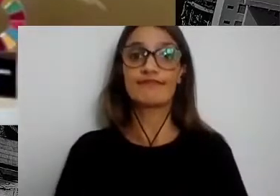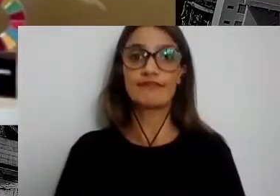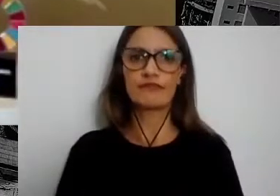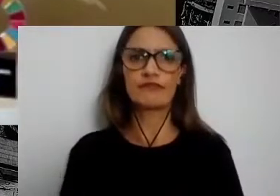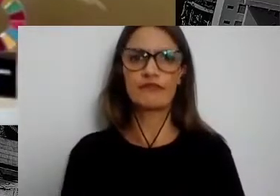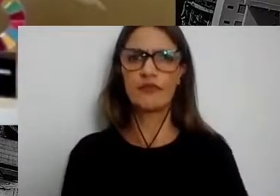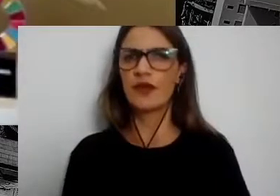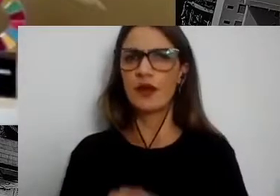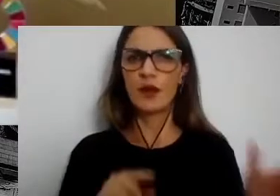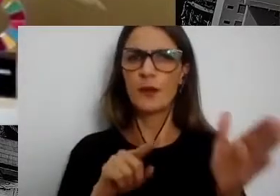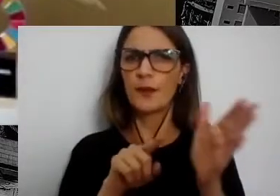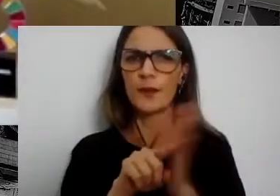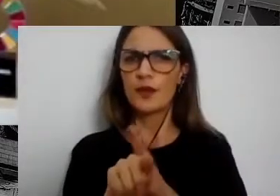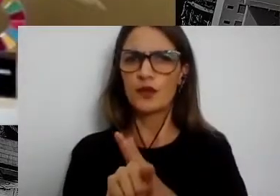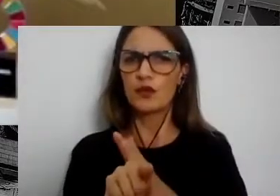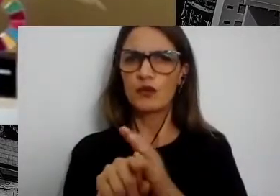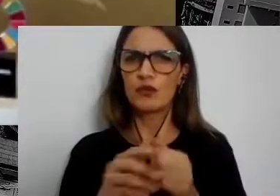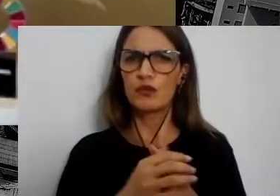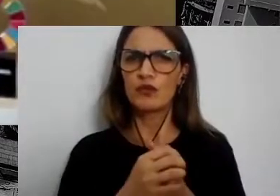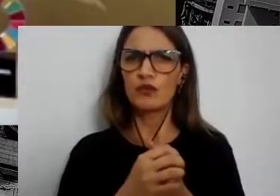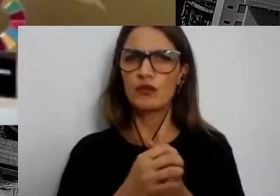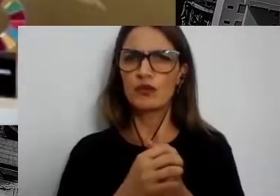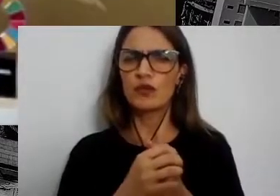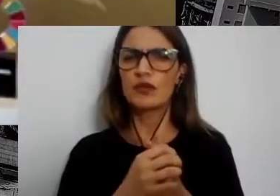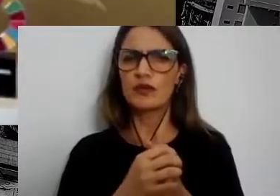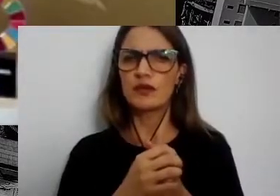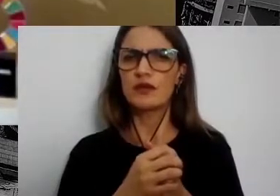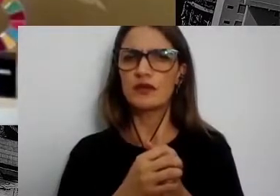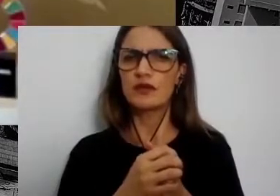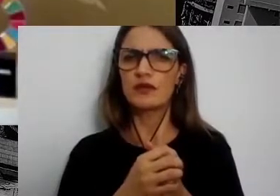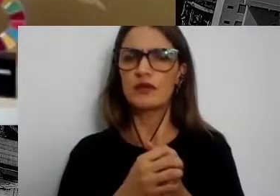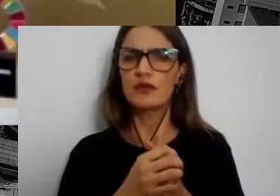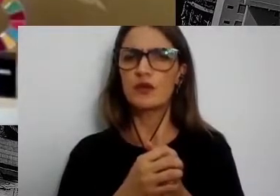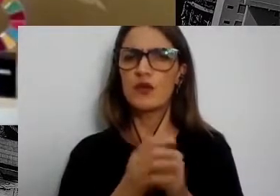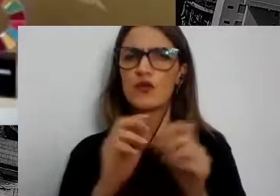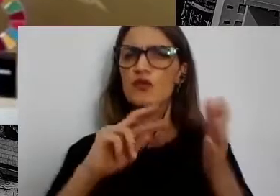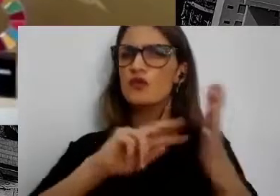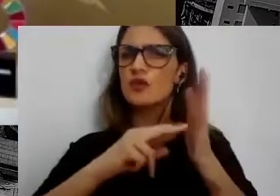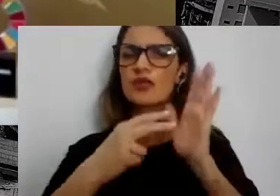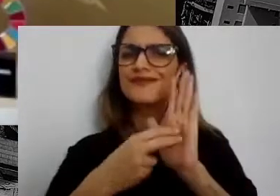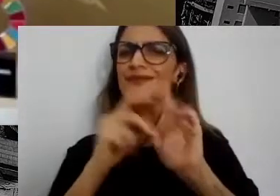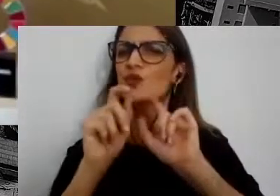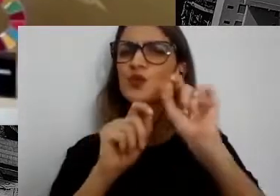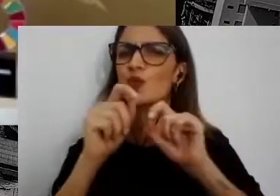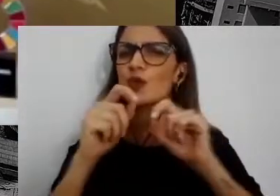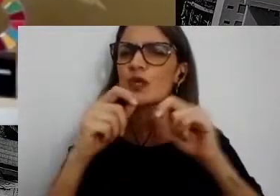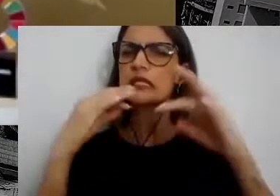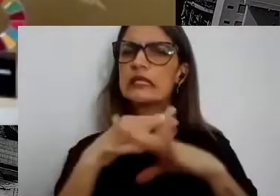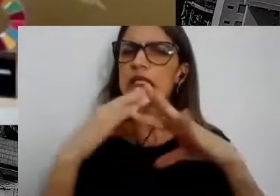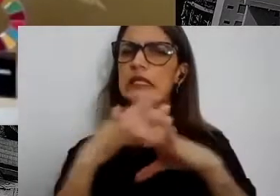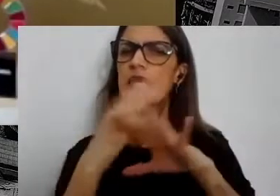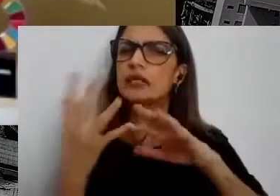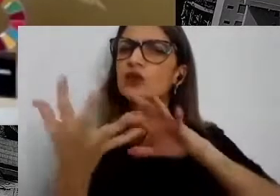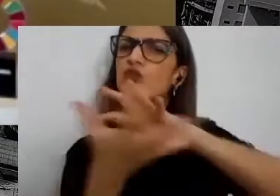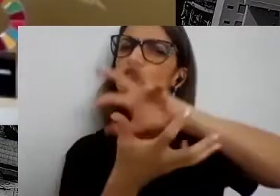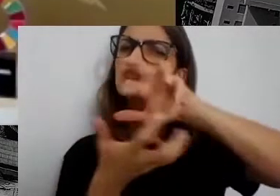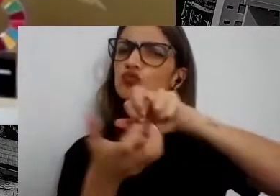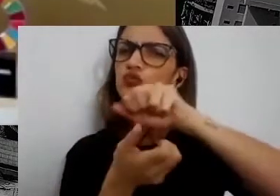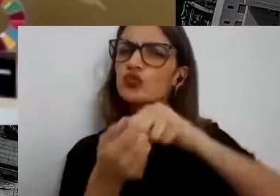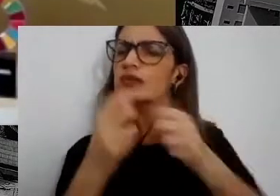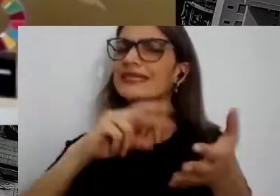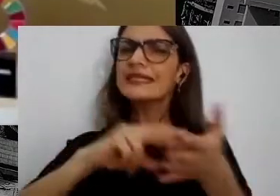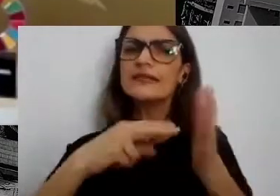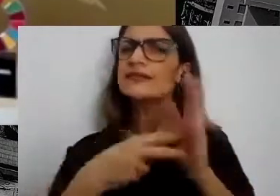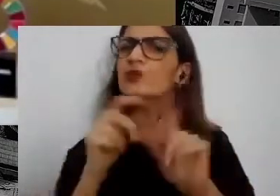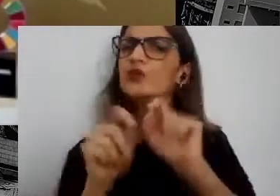para vocês, aliás, eu já vou lançar essa pergunta no ar. O que que é uma cidade sustentável para você, hein? Pensa